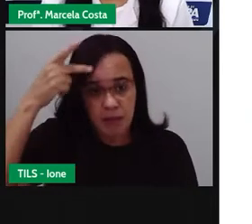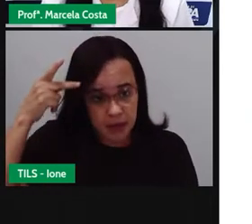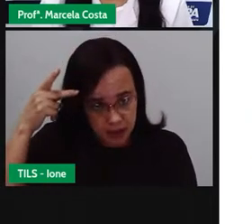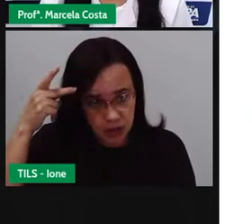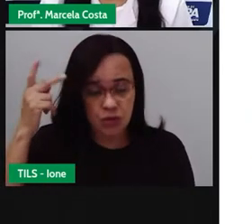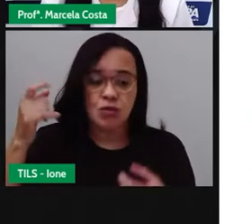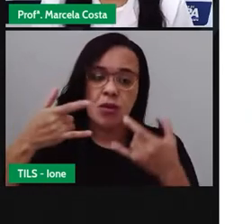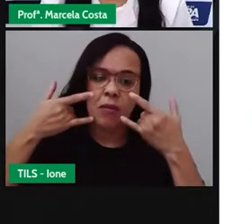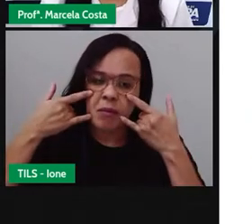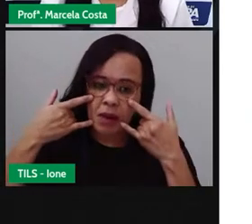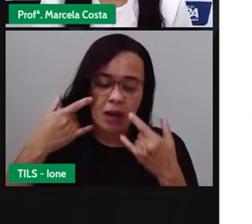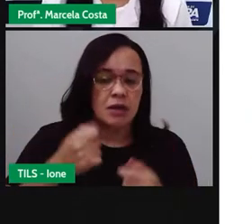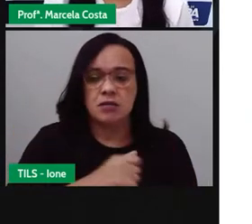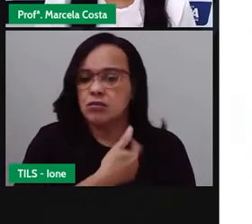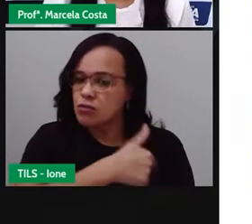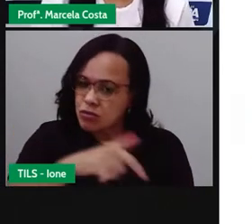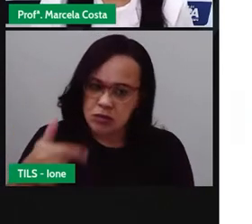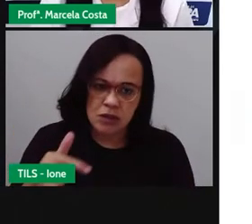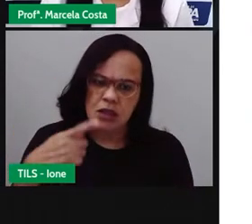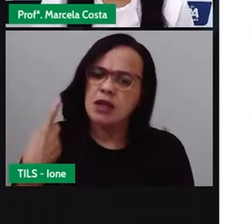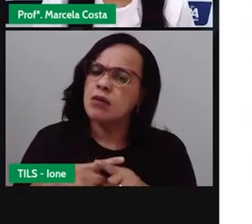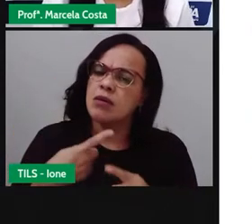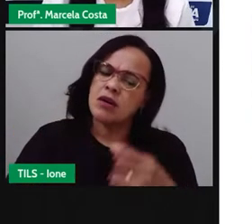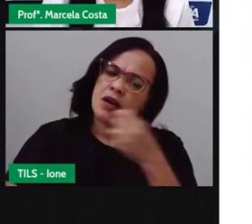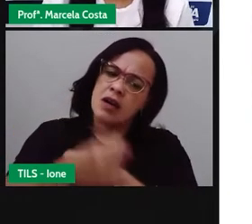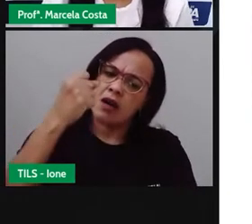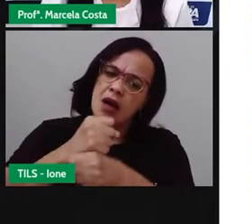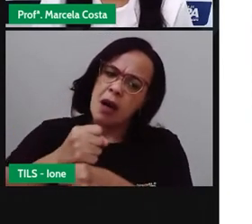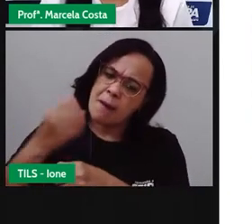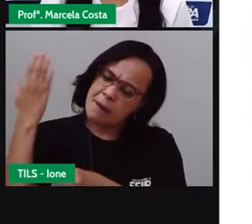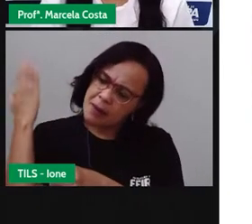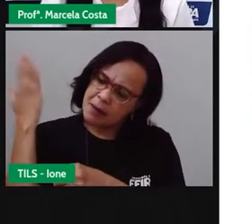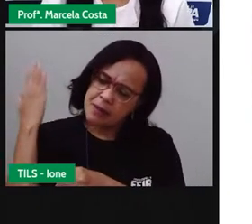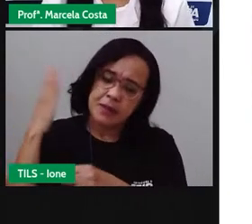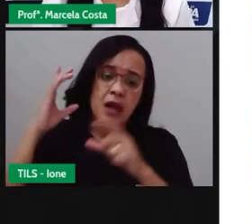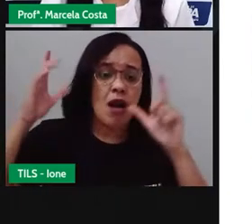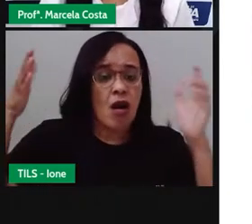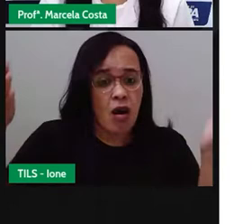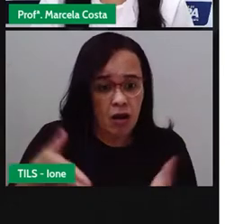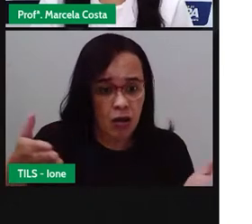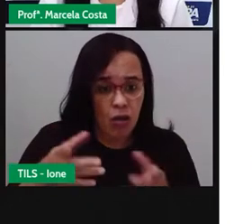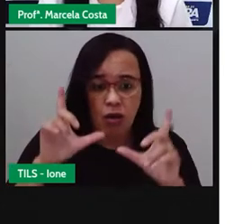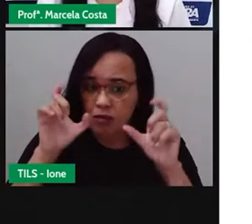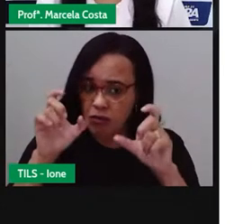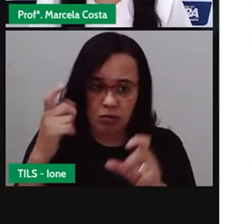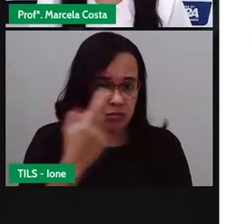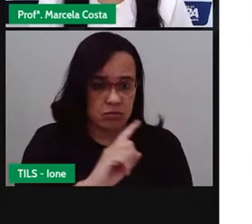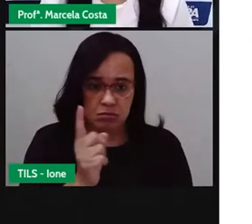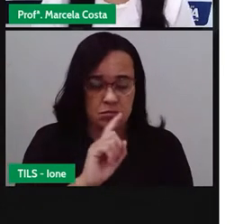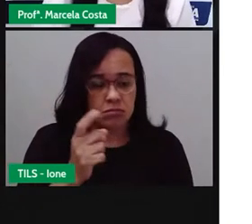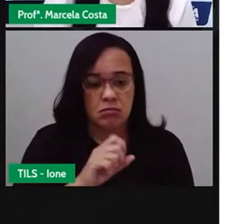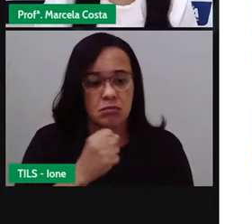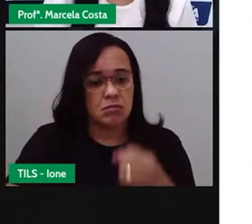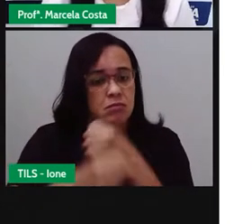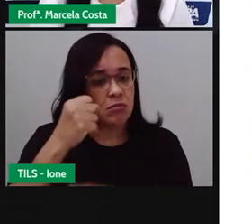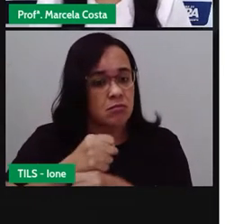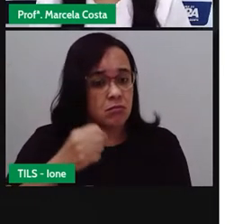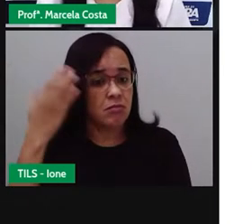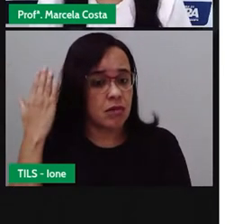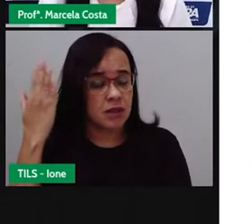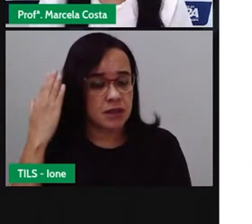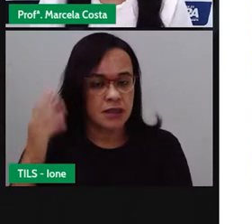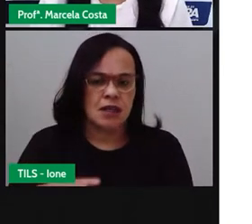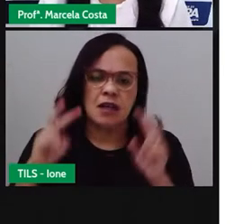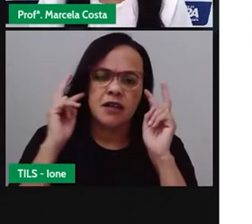estão sem marca, porque não são fotos atuais. Mas aqui a gente consegue observar